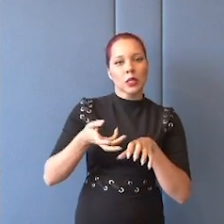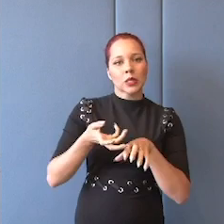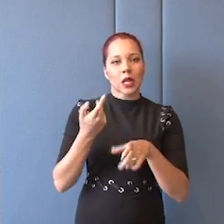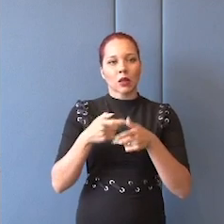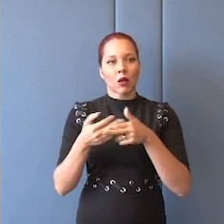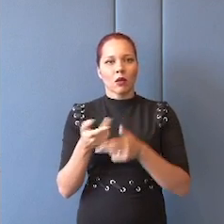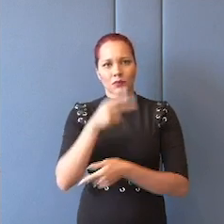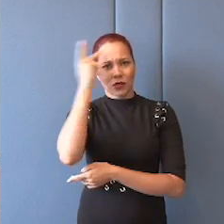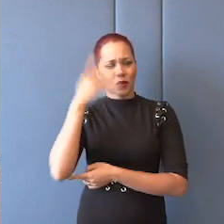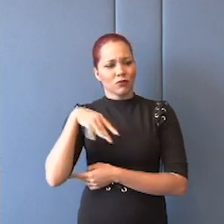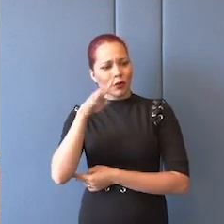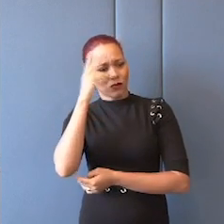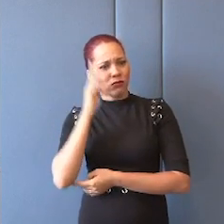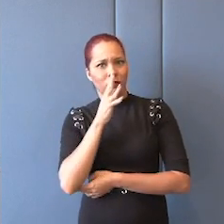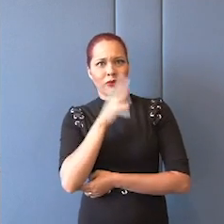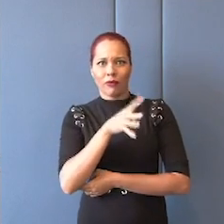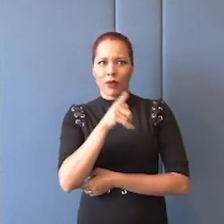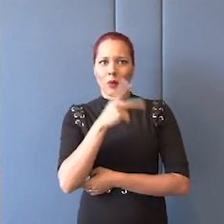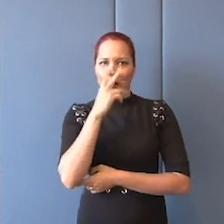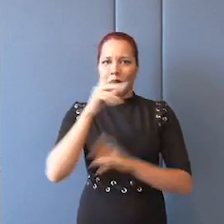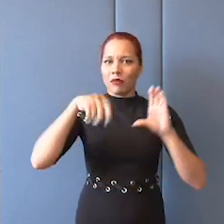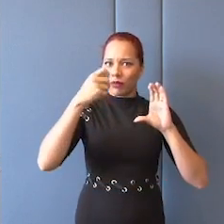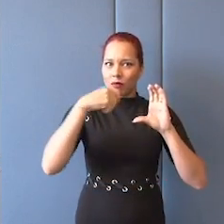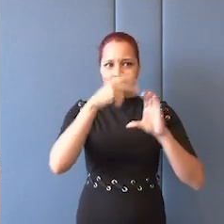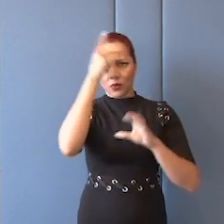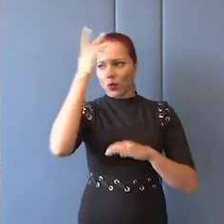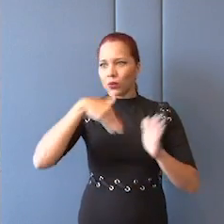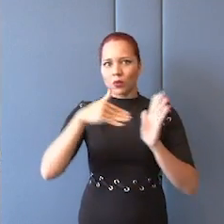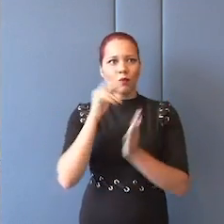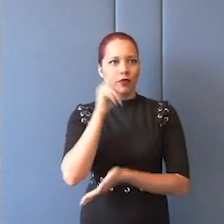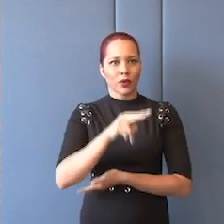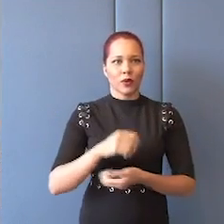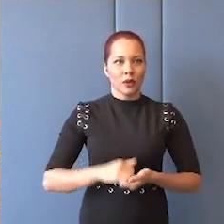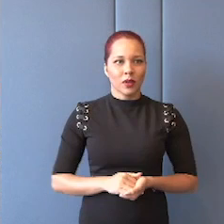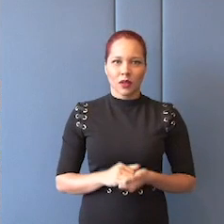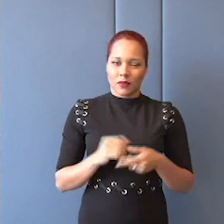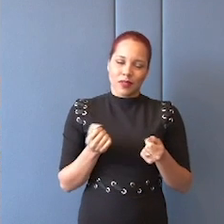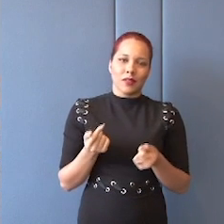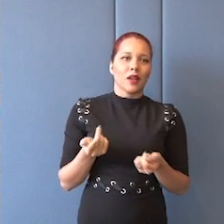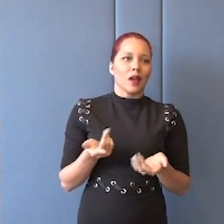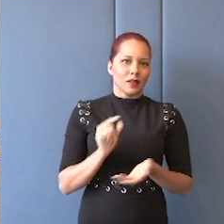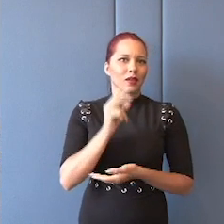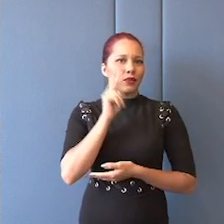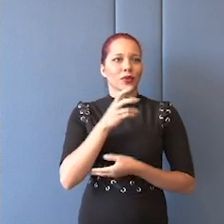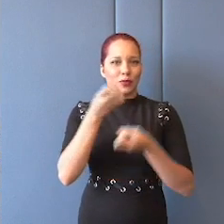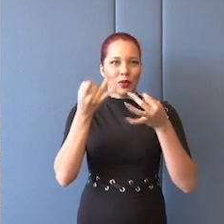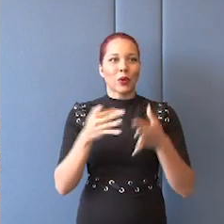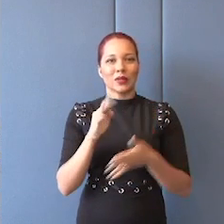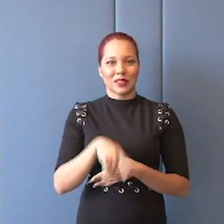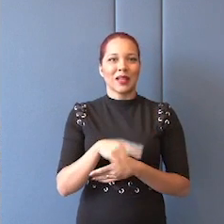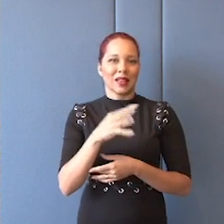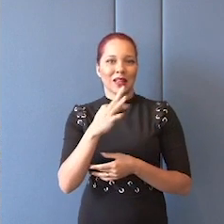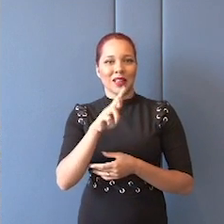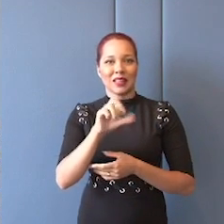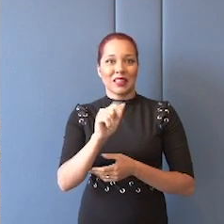Todo mundo viu a cena, por sorte, foi filmada. Então, quem viu me dirá se essa manchete